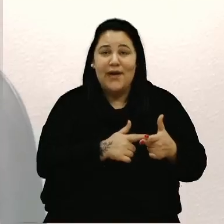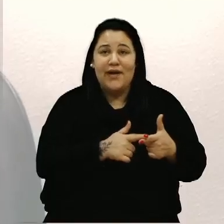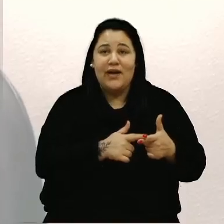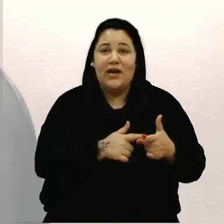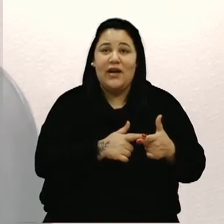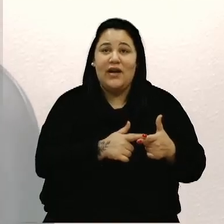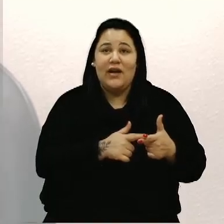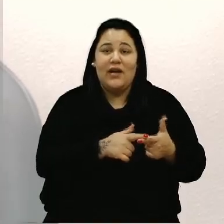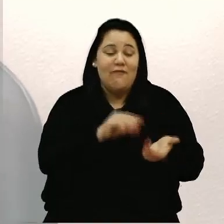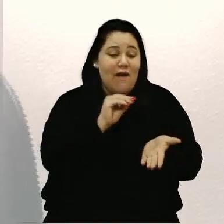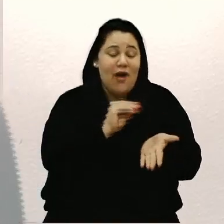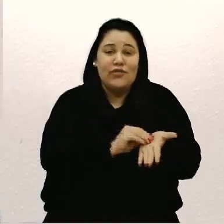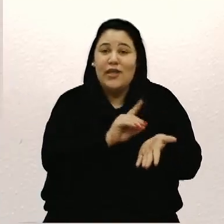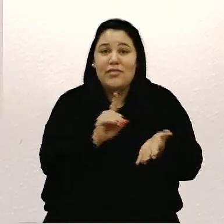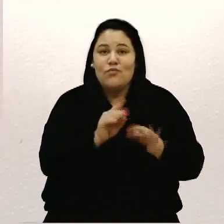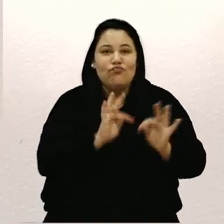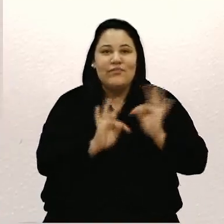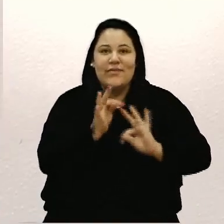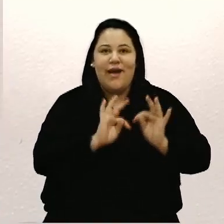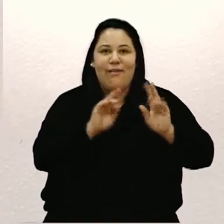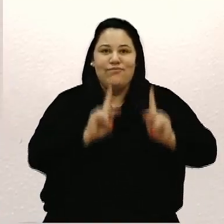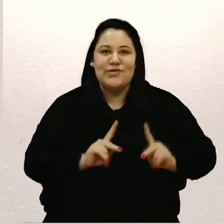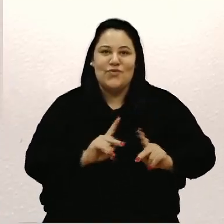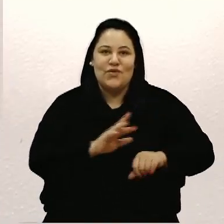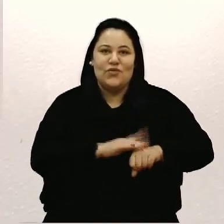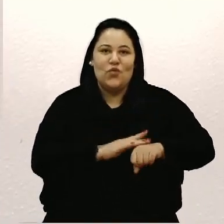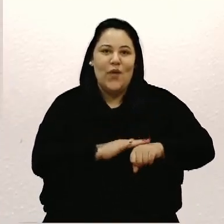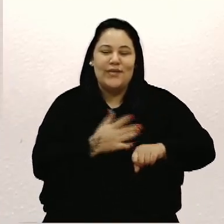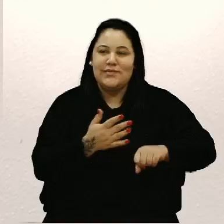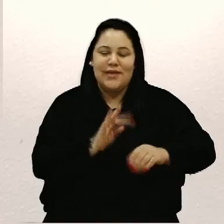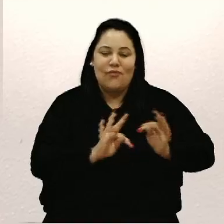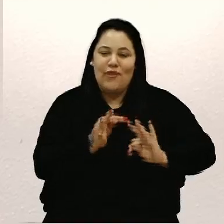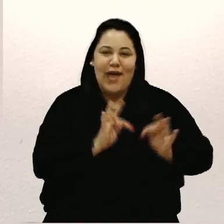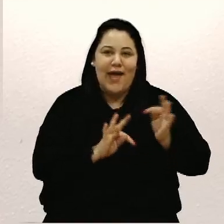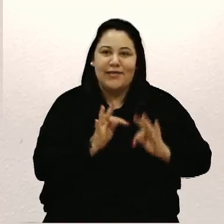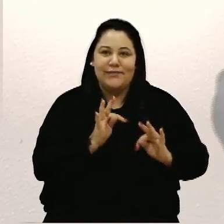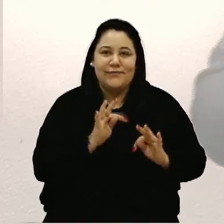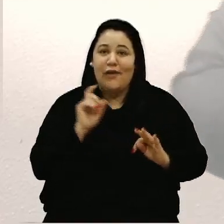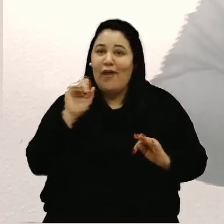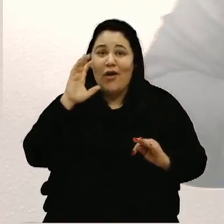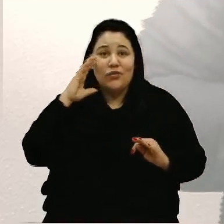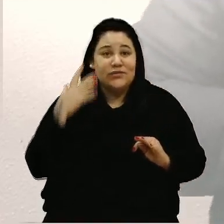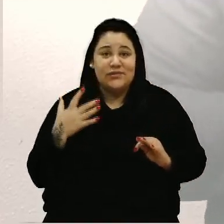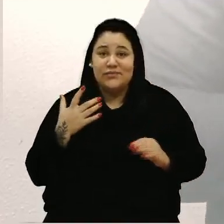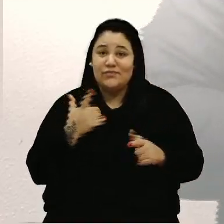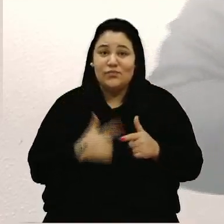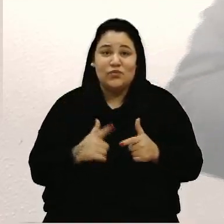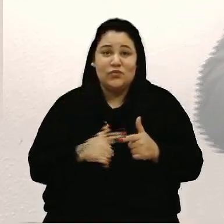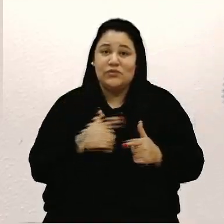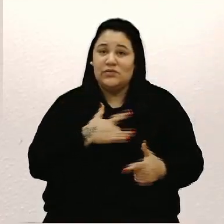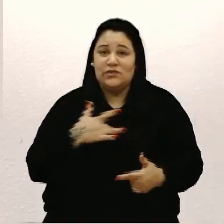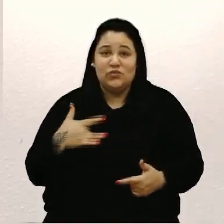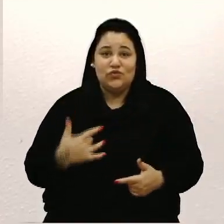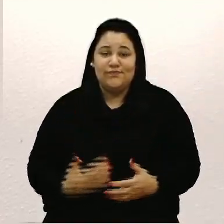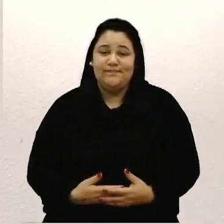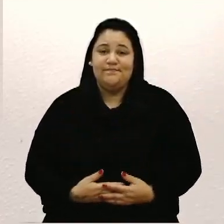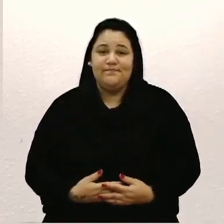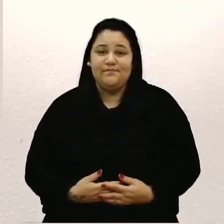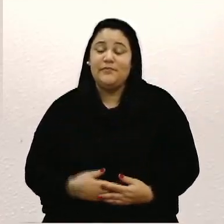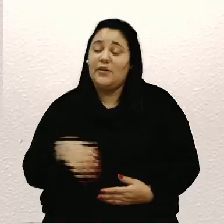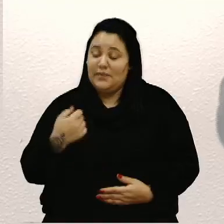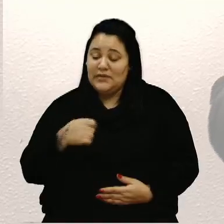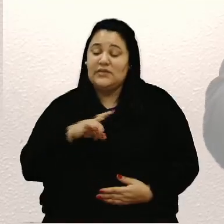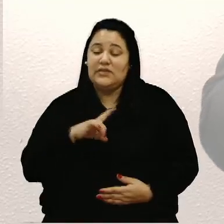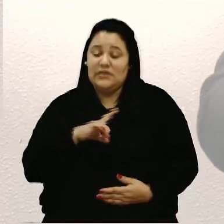falta, não vai tratar o que a pessoa precisa, que é a doença, e de imediato tem que ter essa medicação. Então a gente tem que